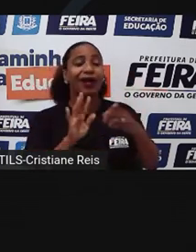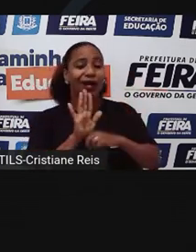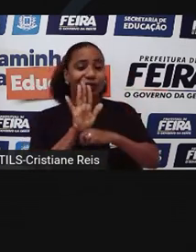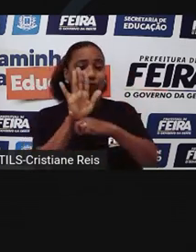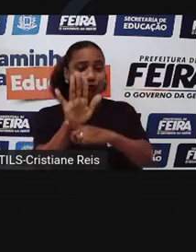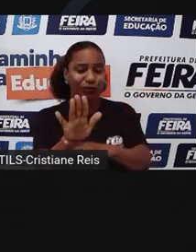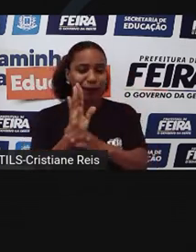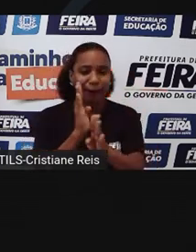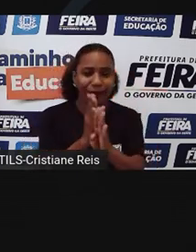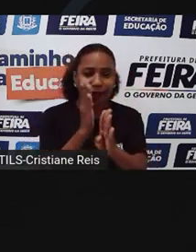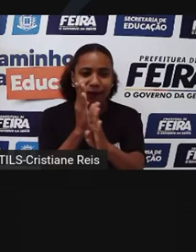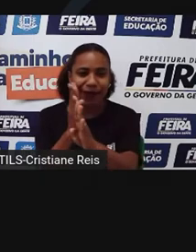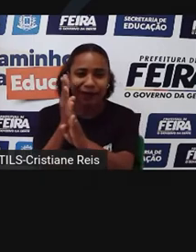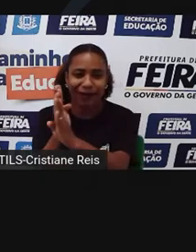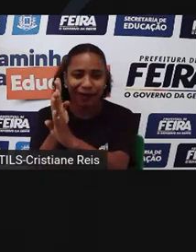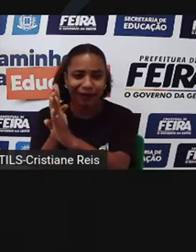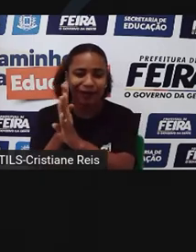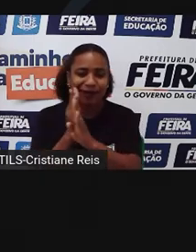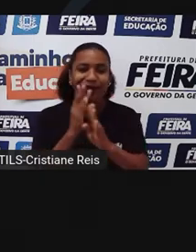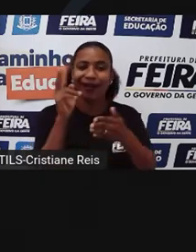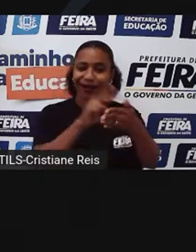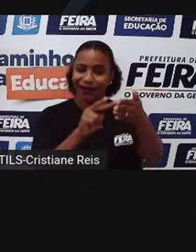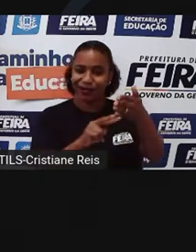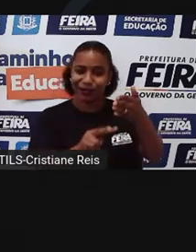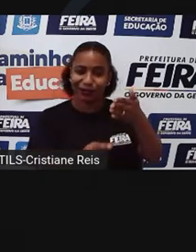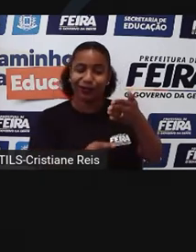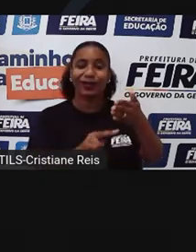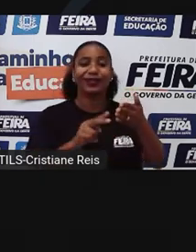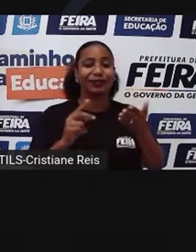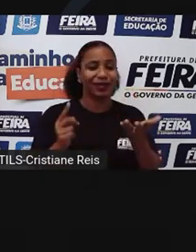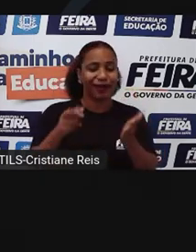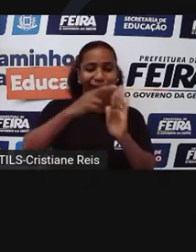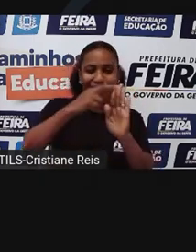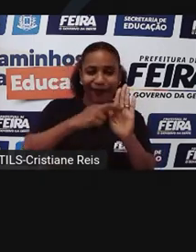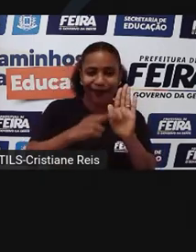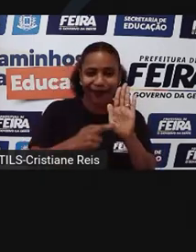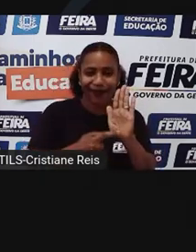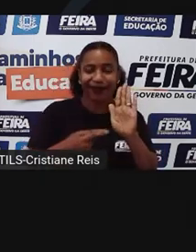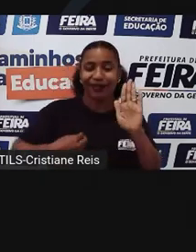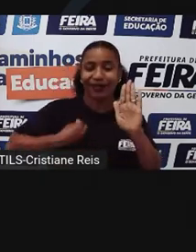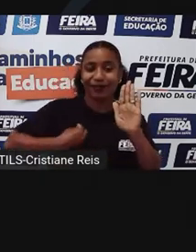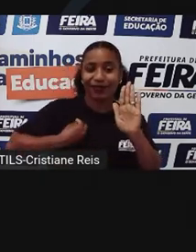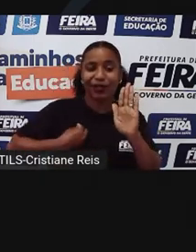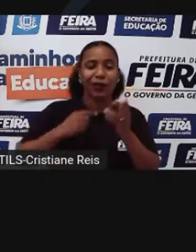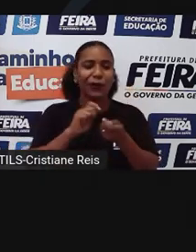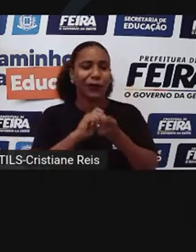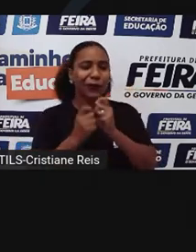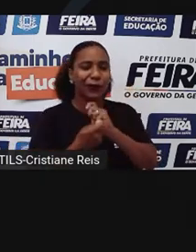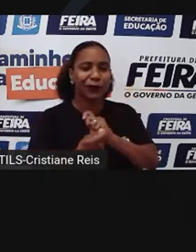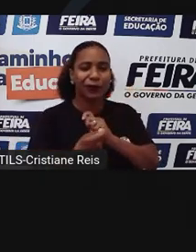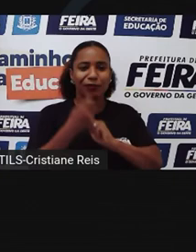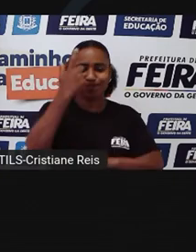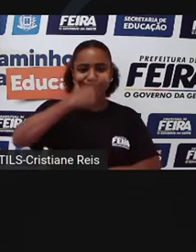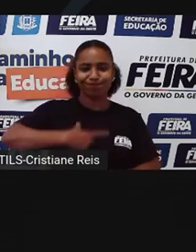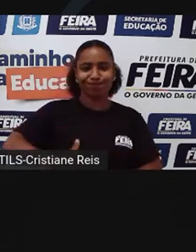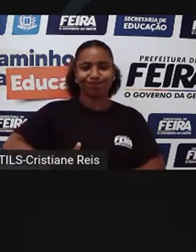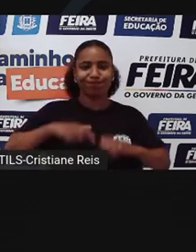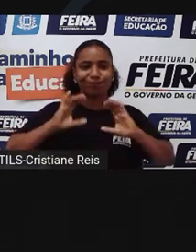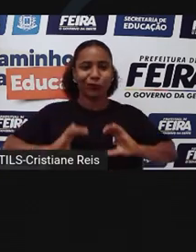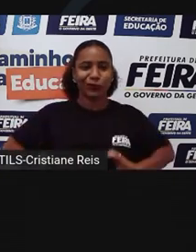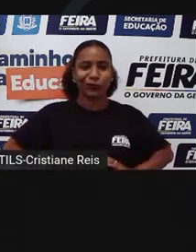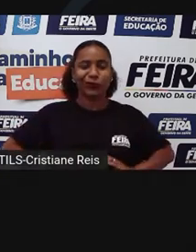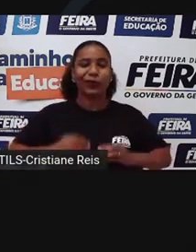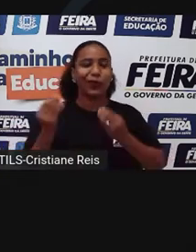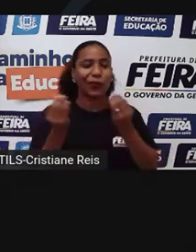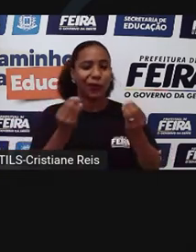verdade sobre algo. Leitura aumenta a compreensão das regras da vida, para que você possa se adaptar, adotar e acomodar na sociedade